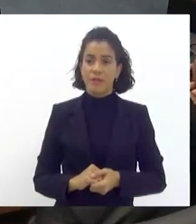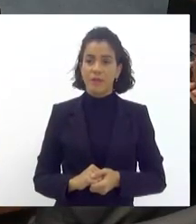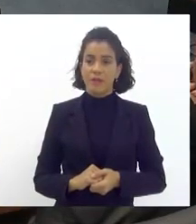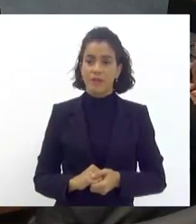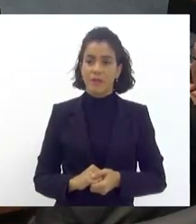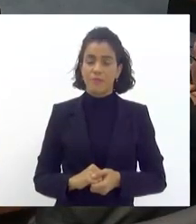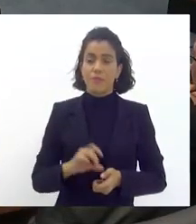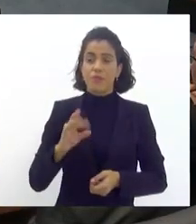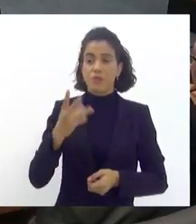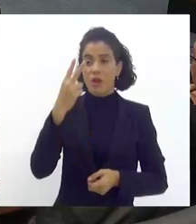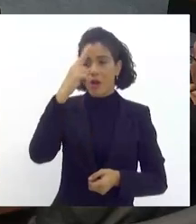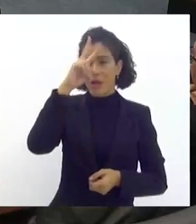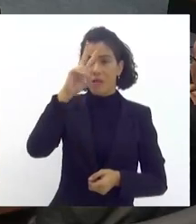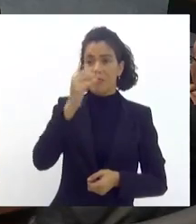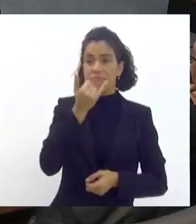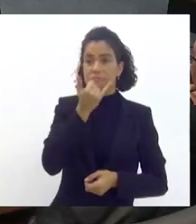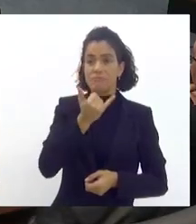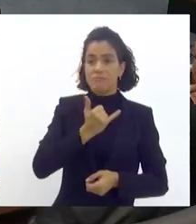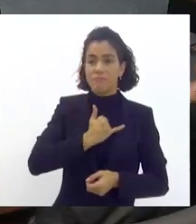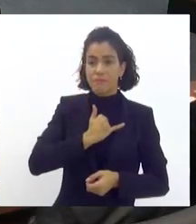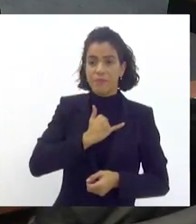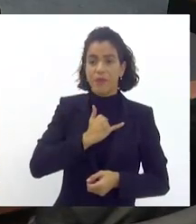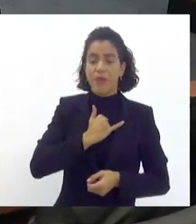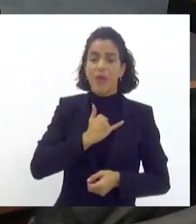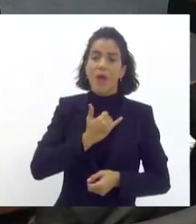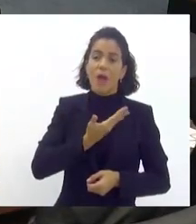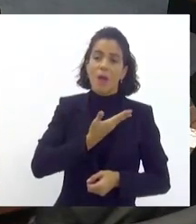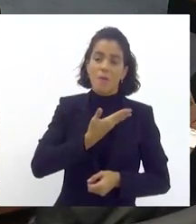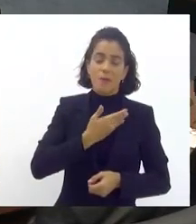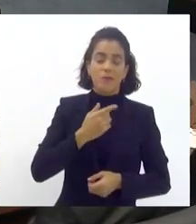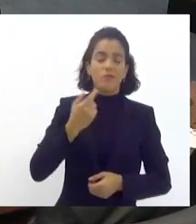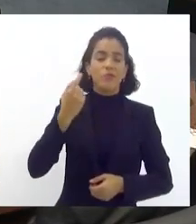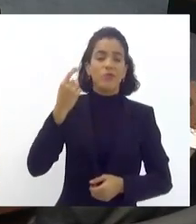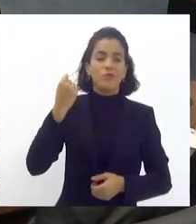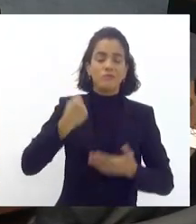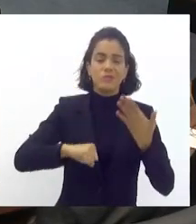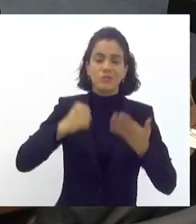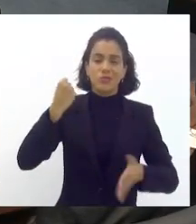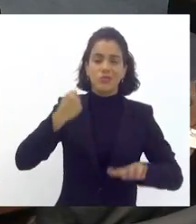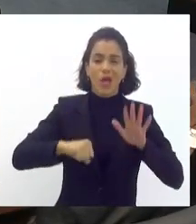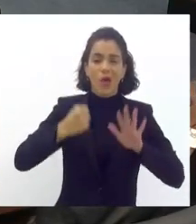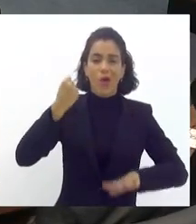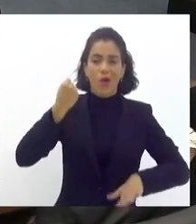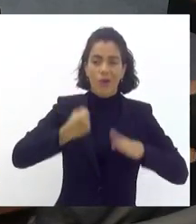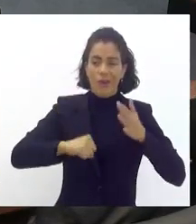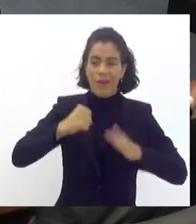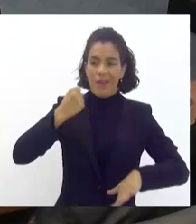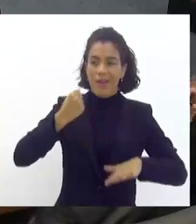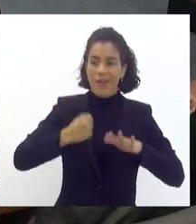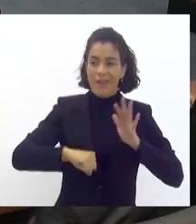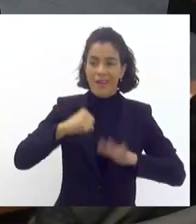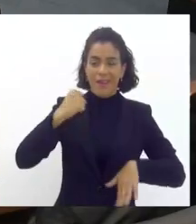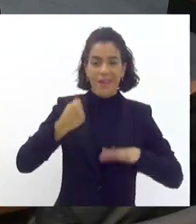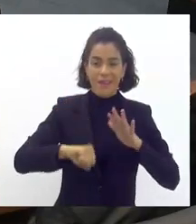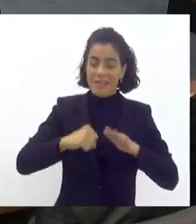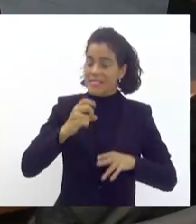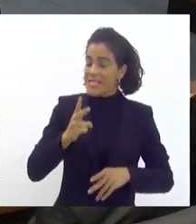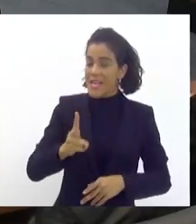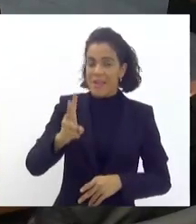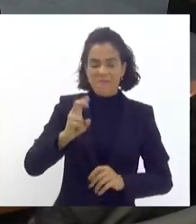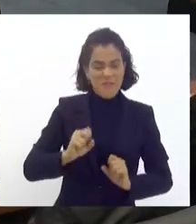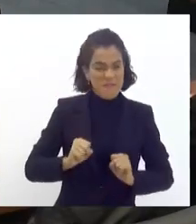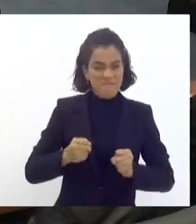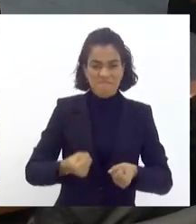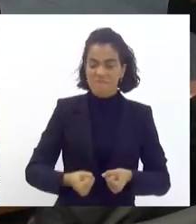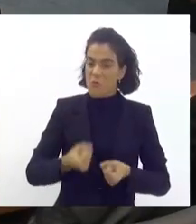lembrança aqui me perdoe meu amigo presidente do Salgueiro André Vaz também sempre incansável na luta pelo carnaval carioca e